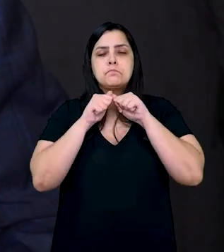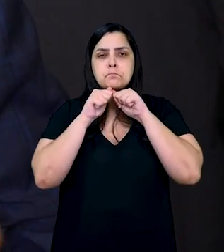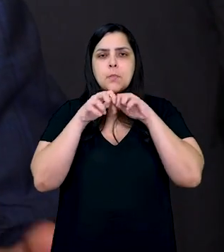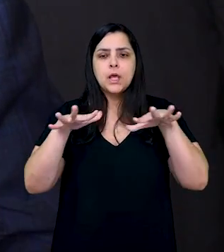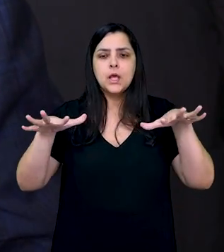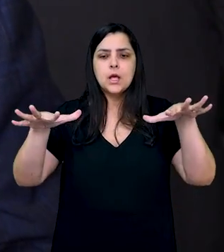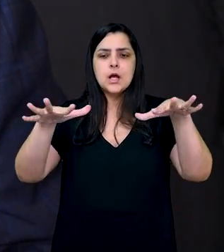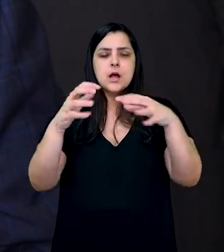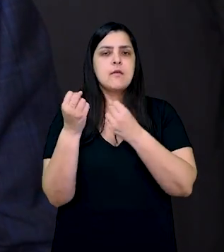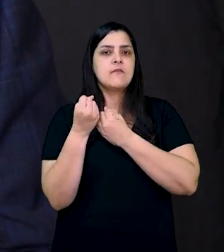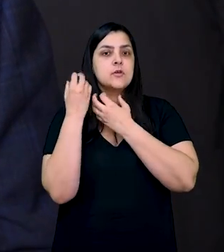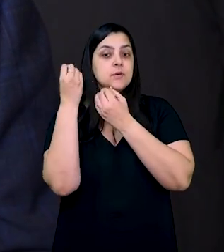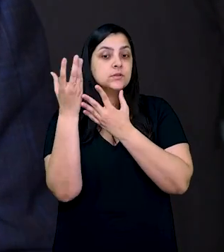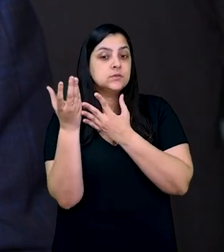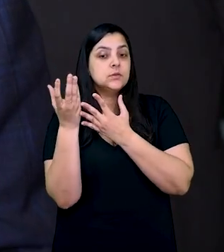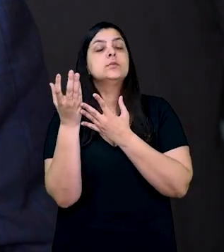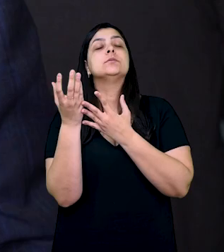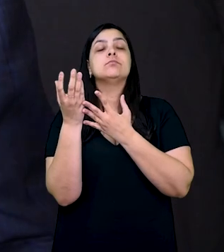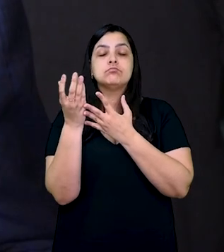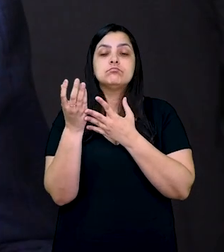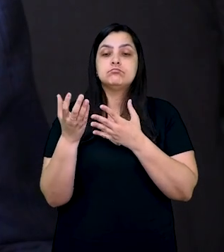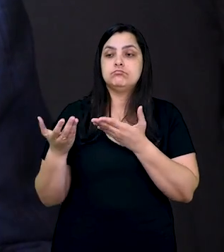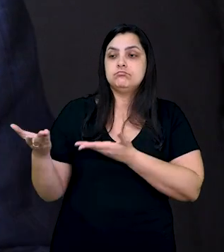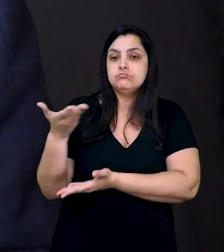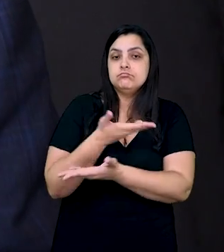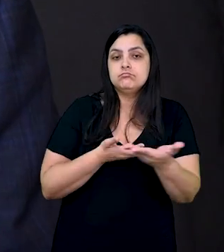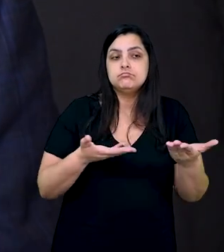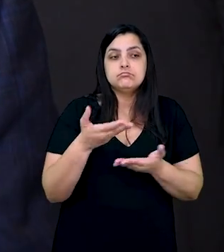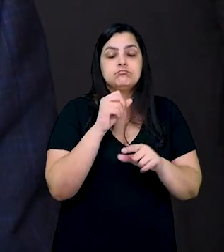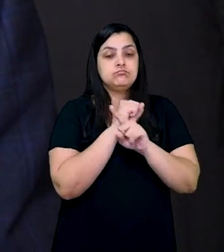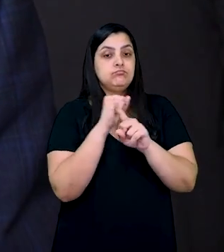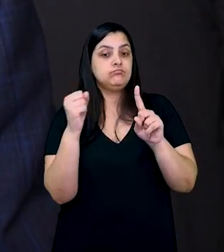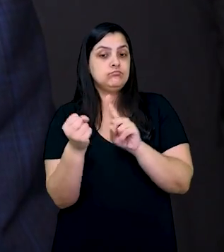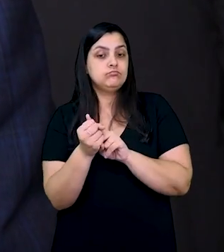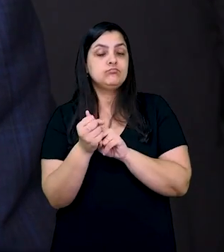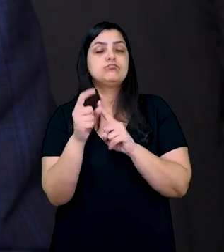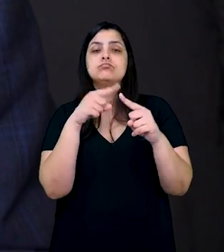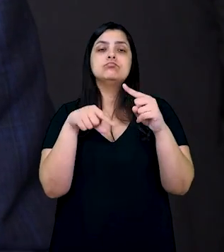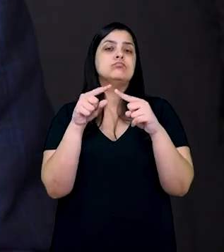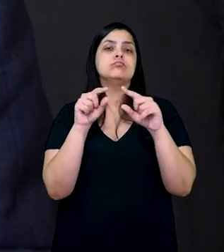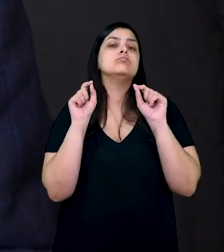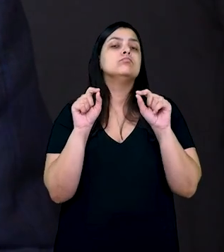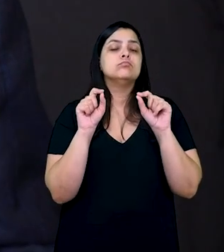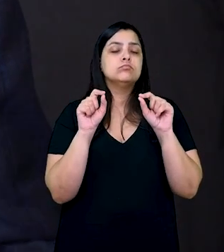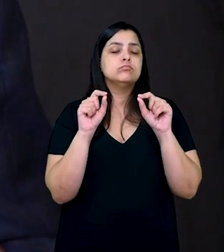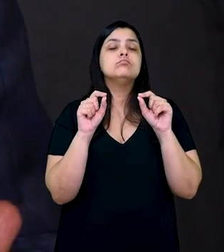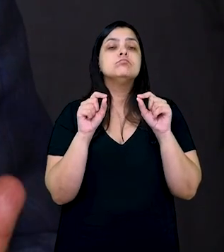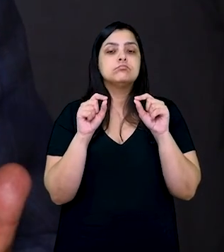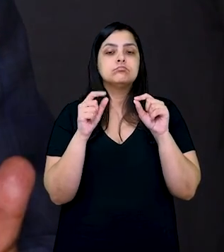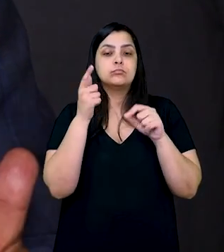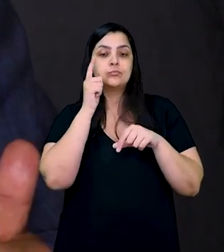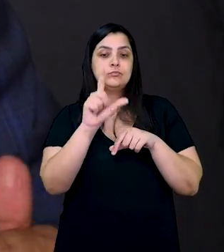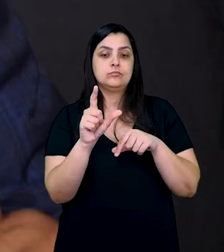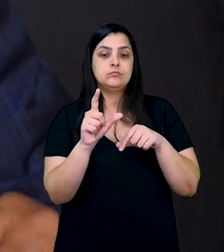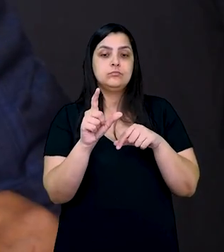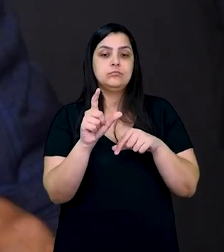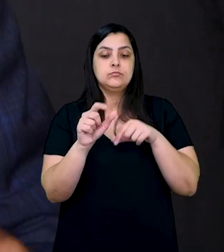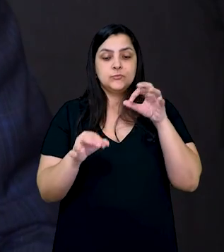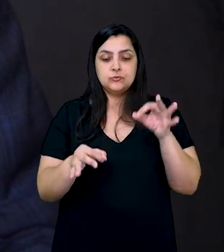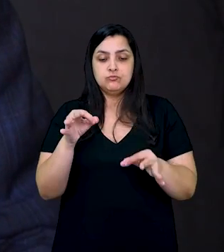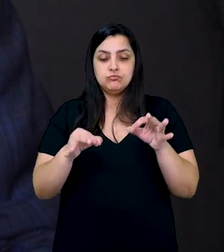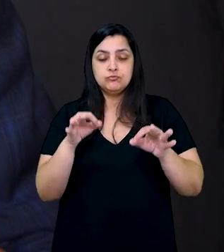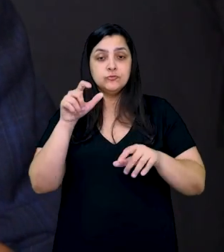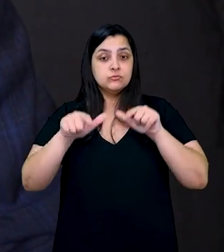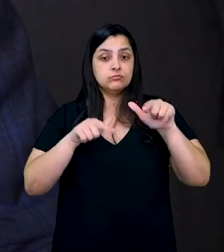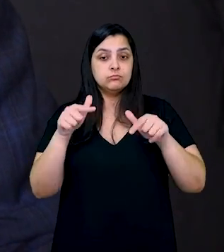disseminar informações entre os colegas e a sociedade, a fim de nós alcançarmos uma